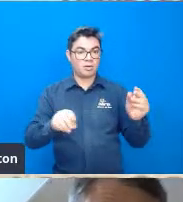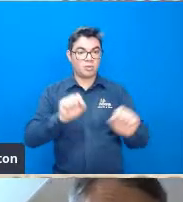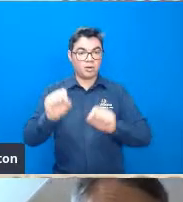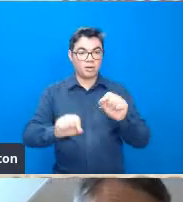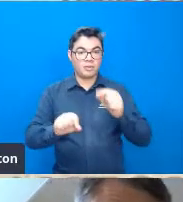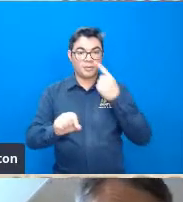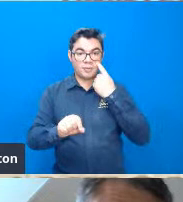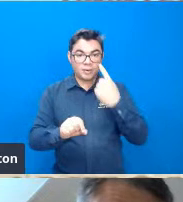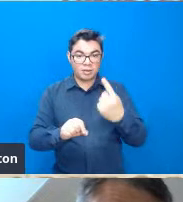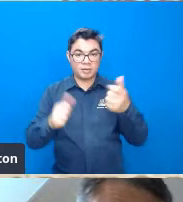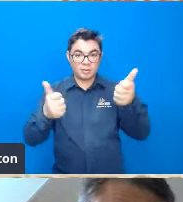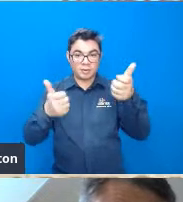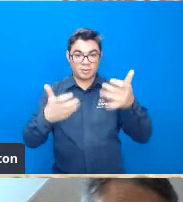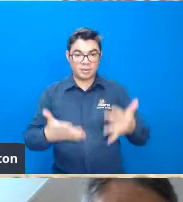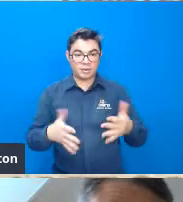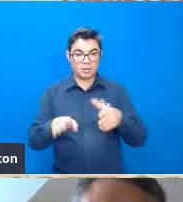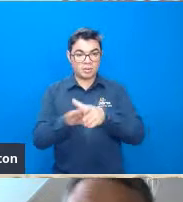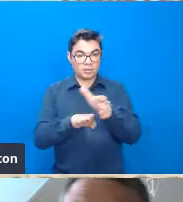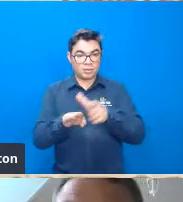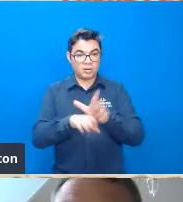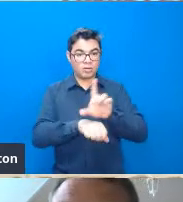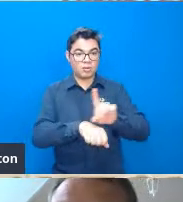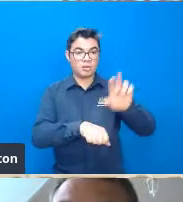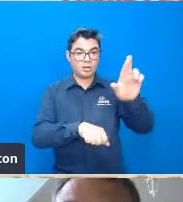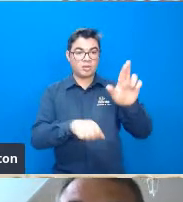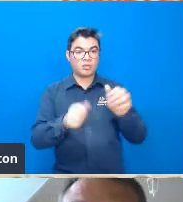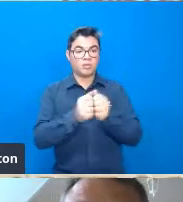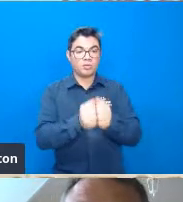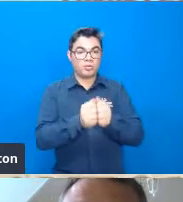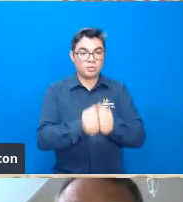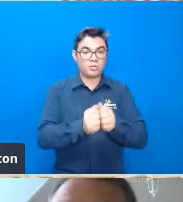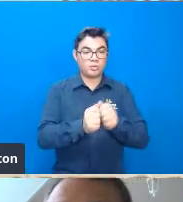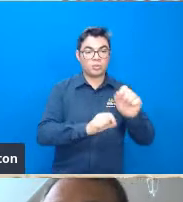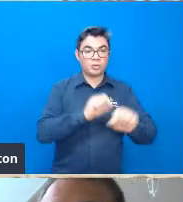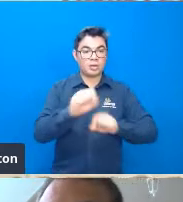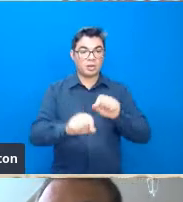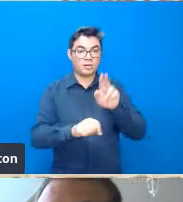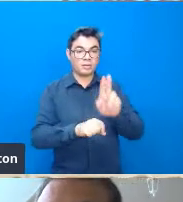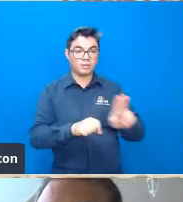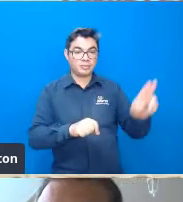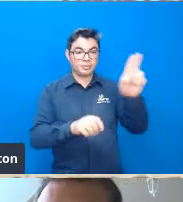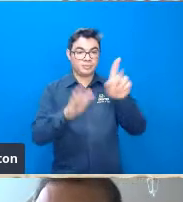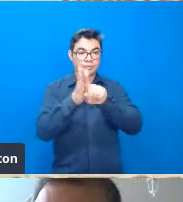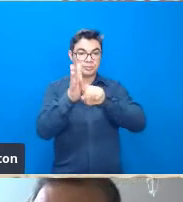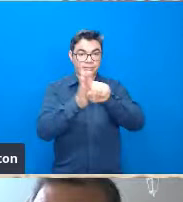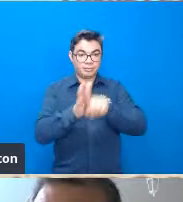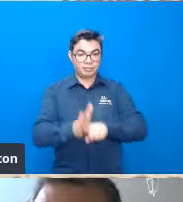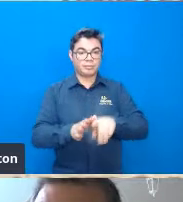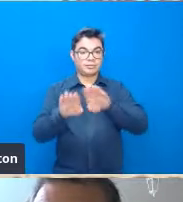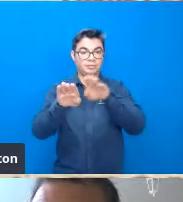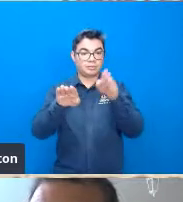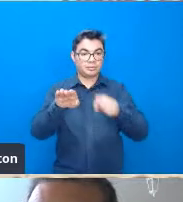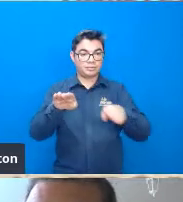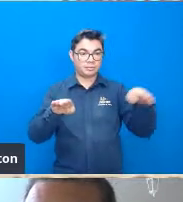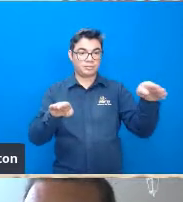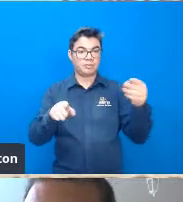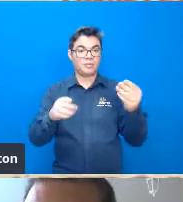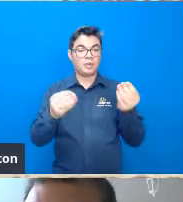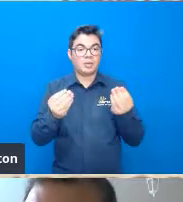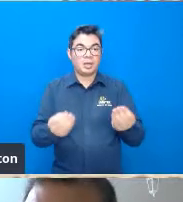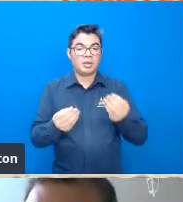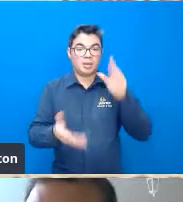tenho um orientando hoje que faz doutorado comigo que ele está utilizando análise morfométrica para